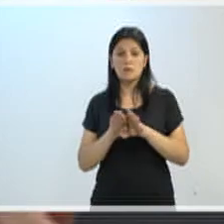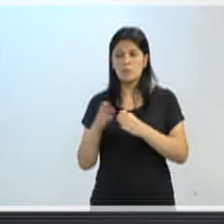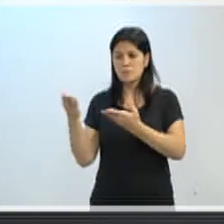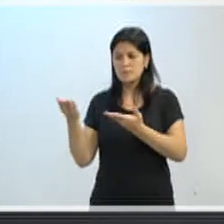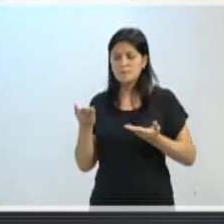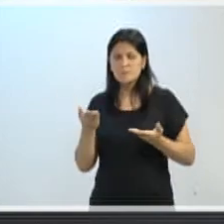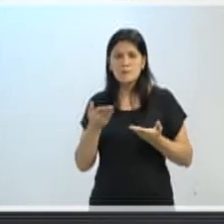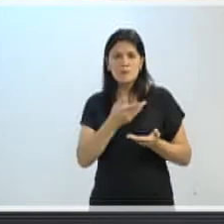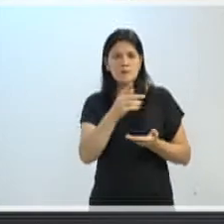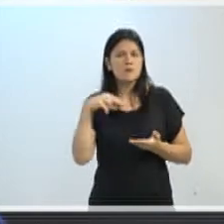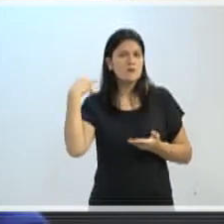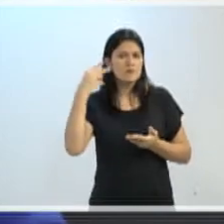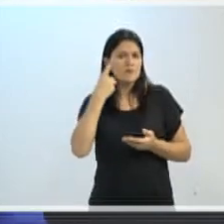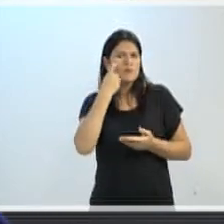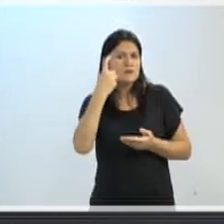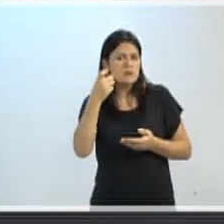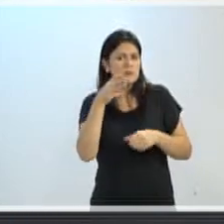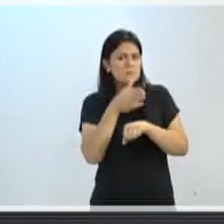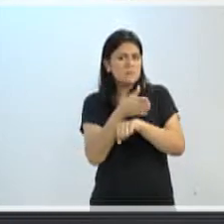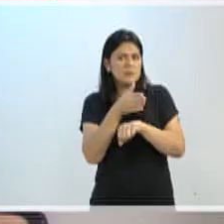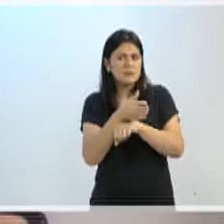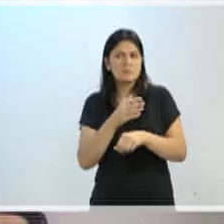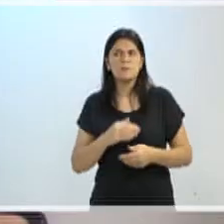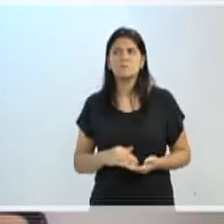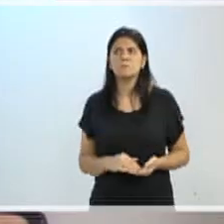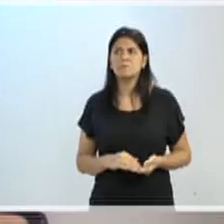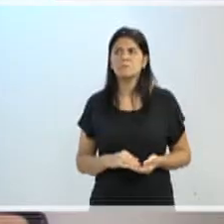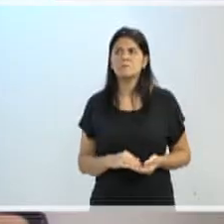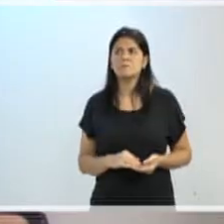colegas vereadores que têm interesse em participar. Obrigado.